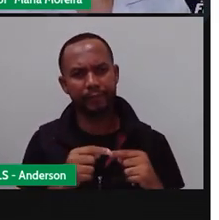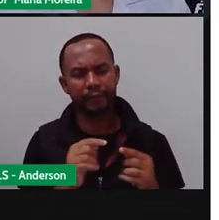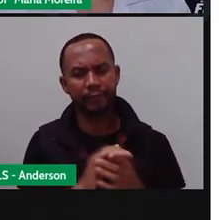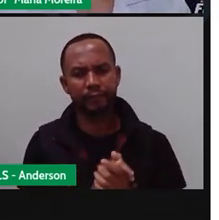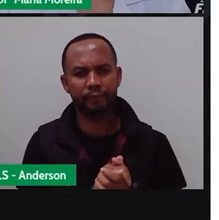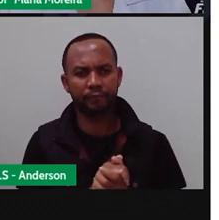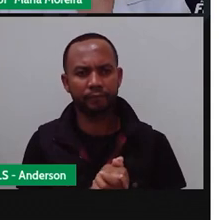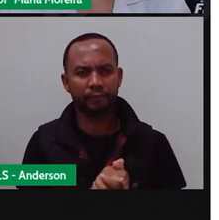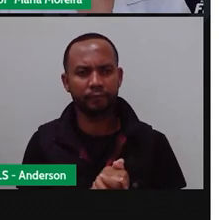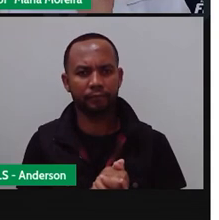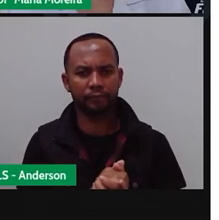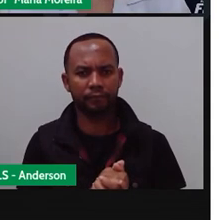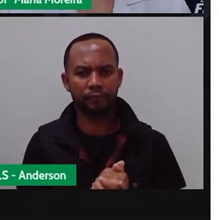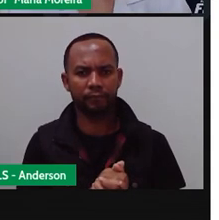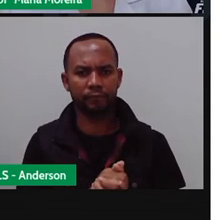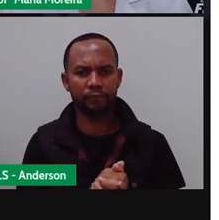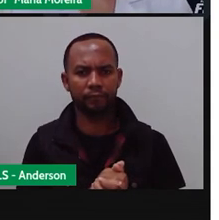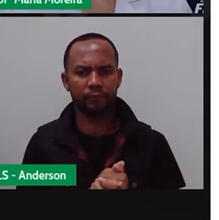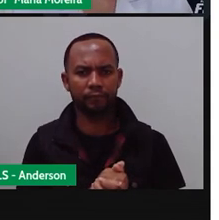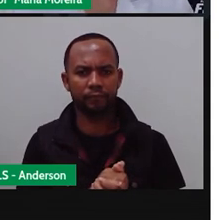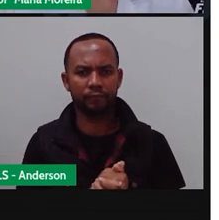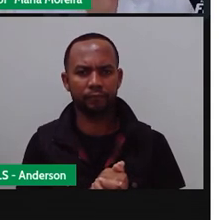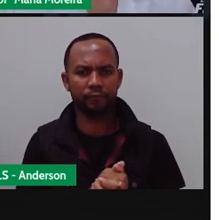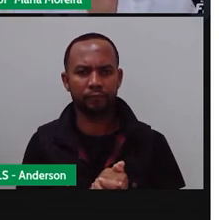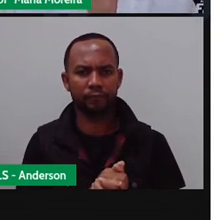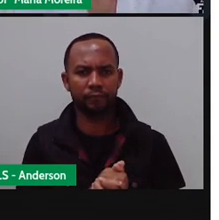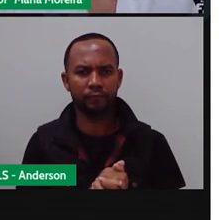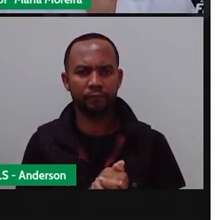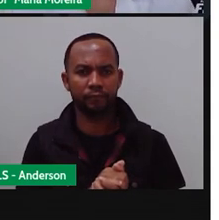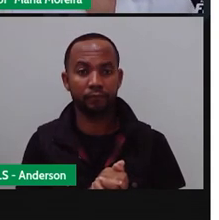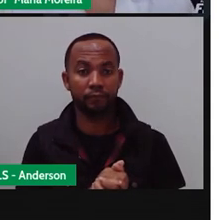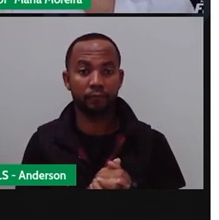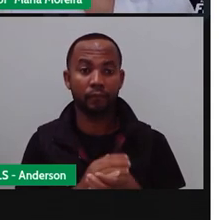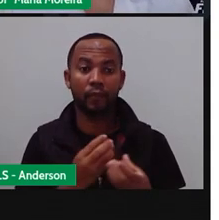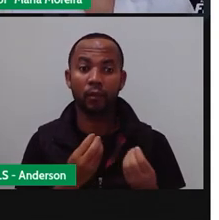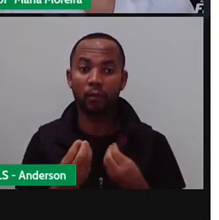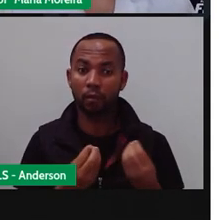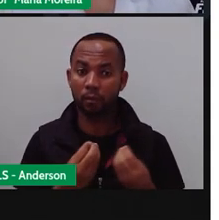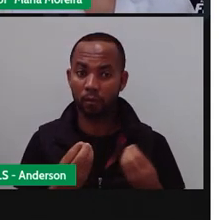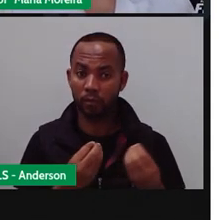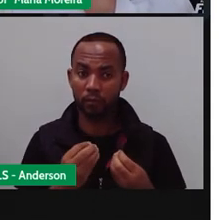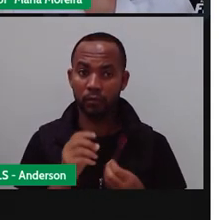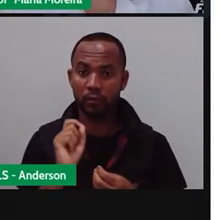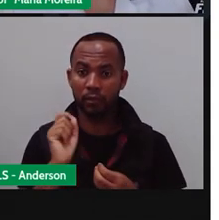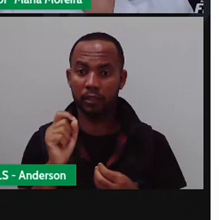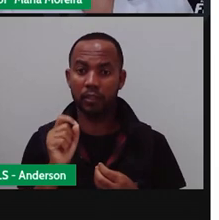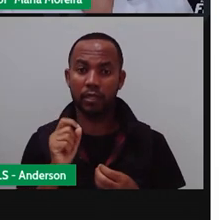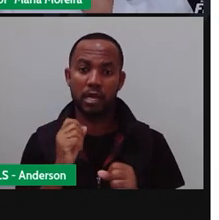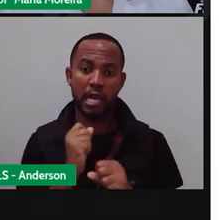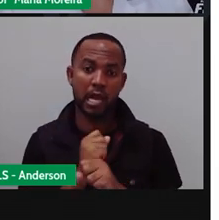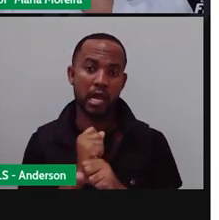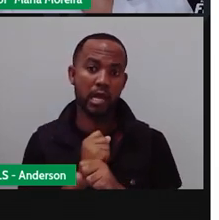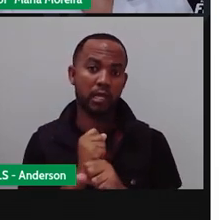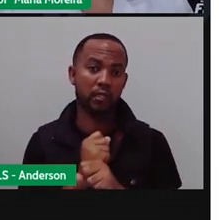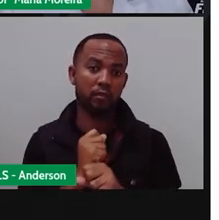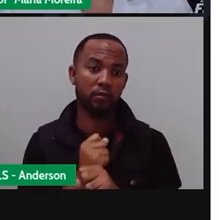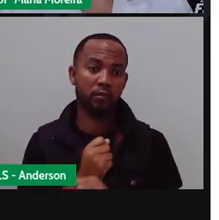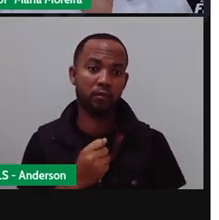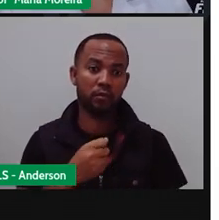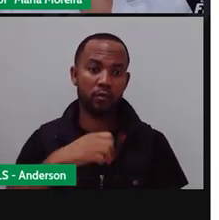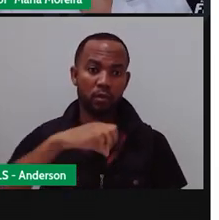Só mais uma retomada aí para vocês. Bom, com base nesses critérios, desde 1994,